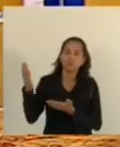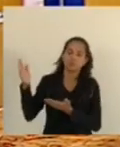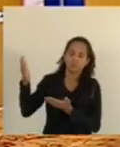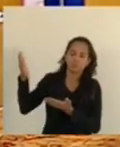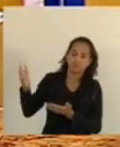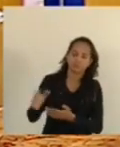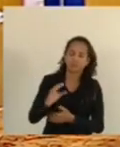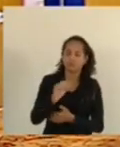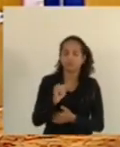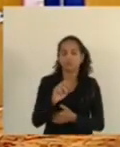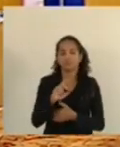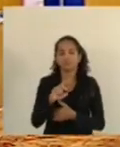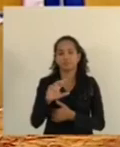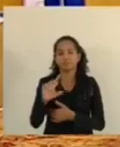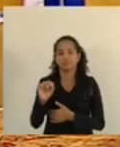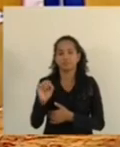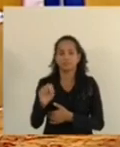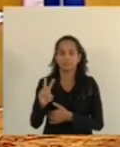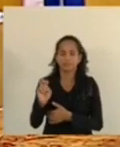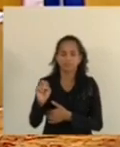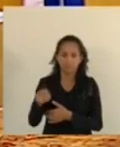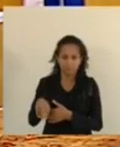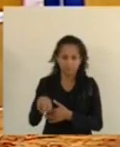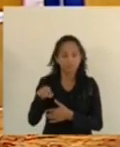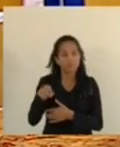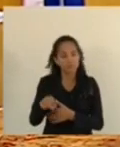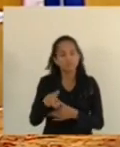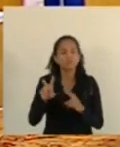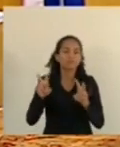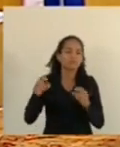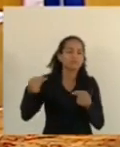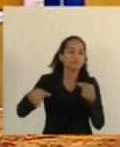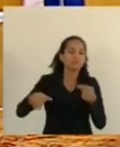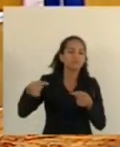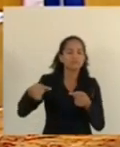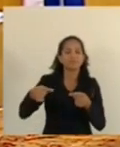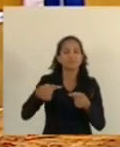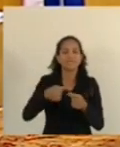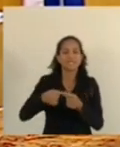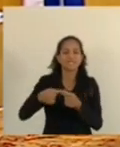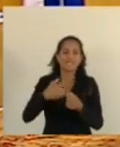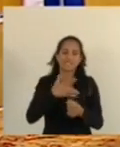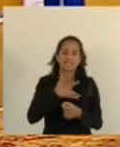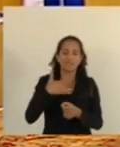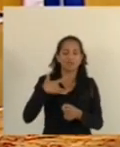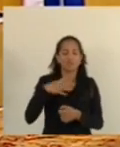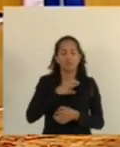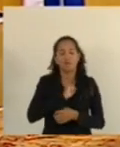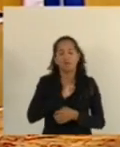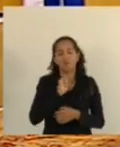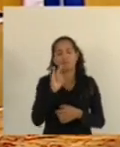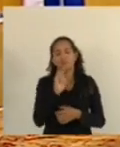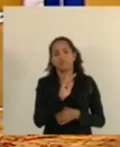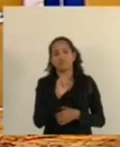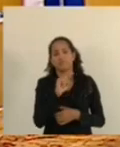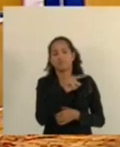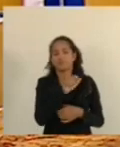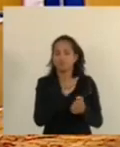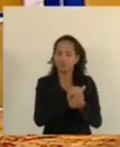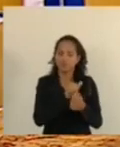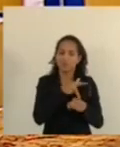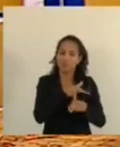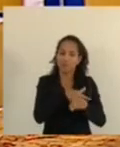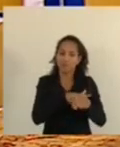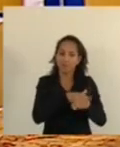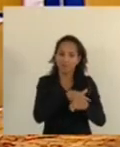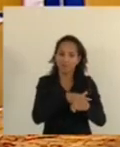pelo que foi dito aqui no seu discurso com relação à cidade de saúde. Estamos juntos, eu amo aquela cidade, estamos juntos na Inguarapari.